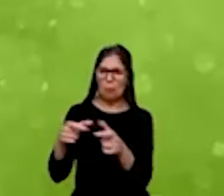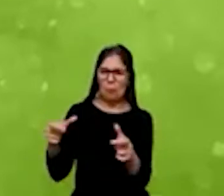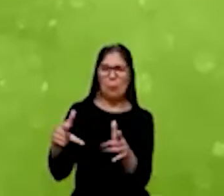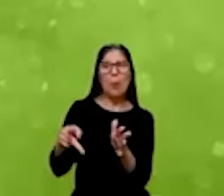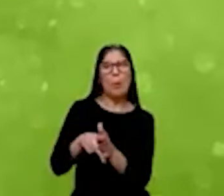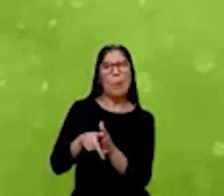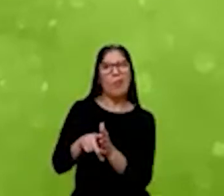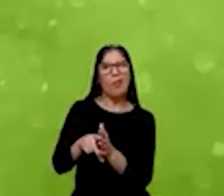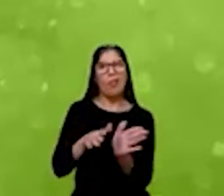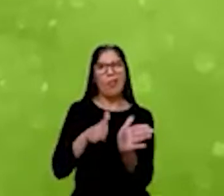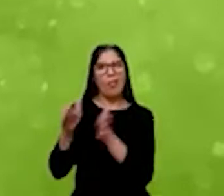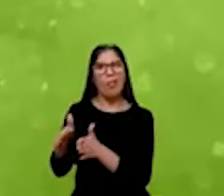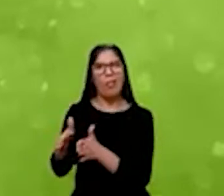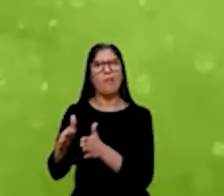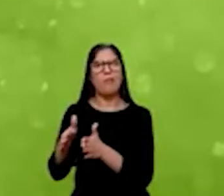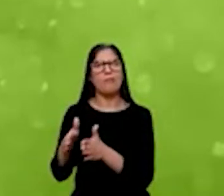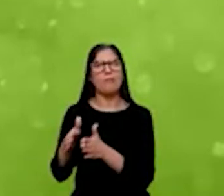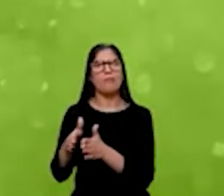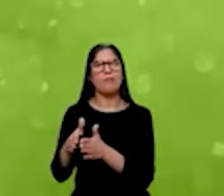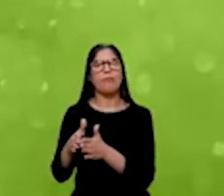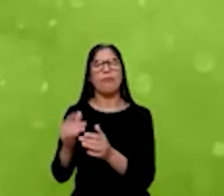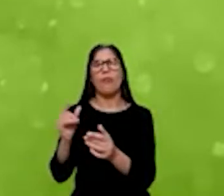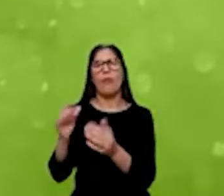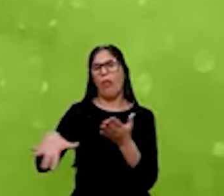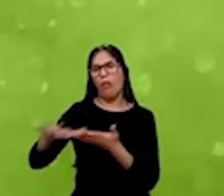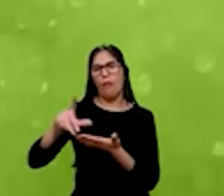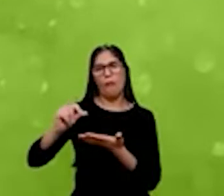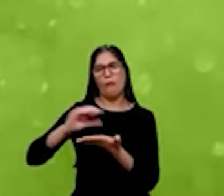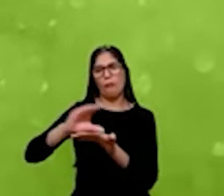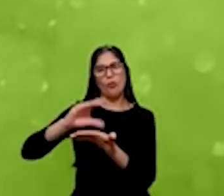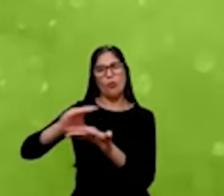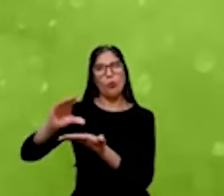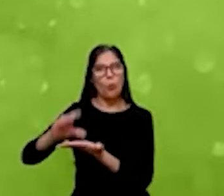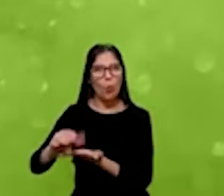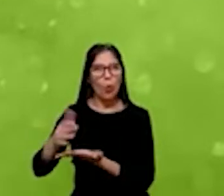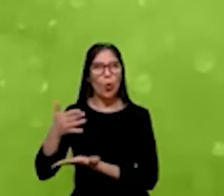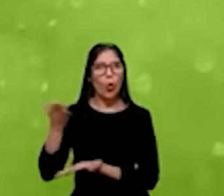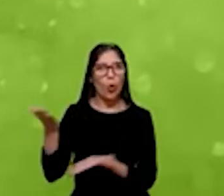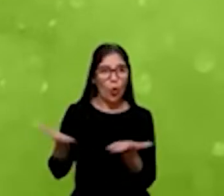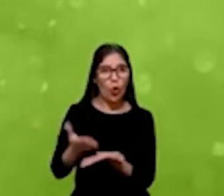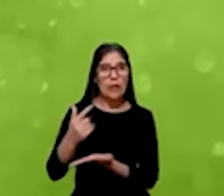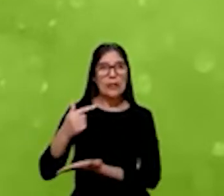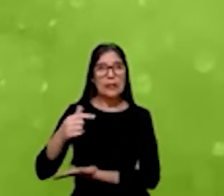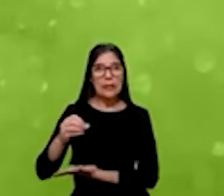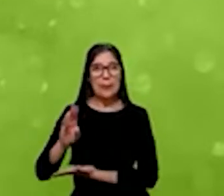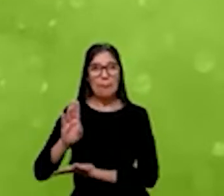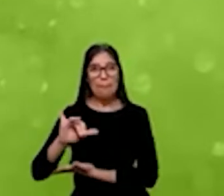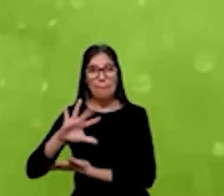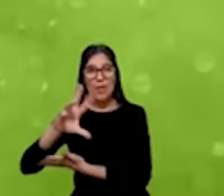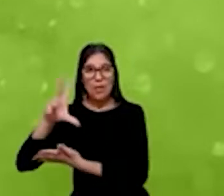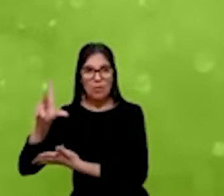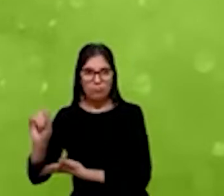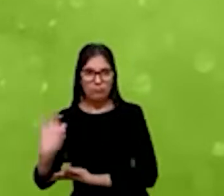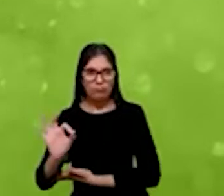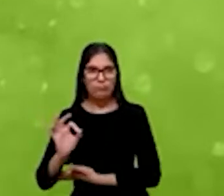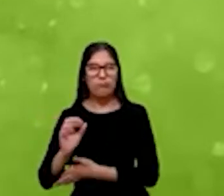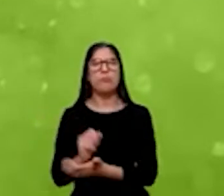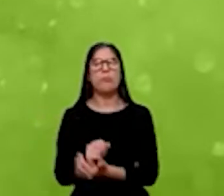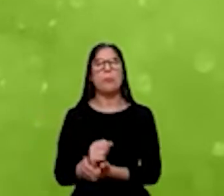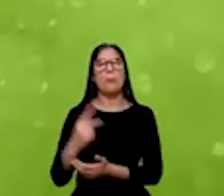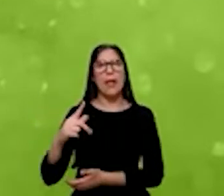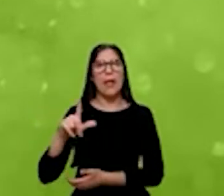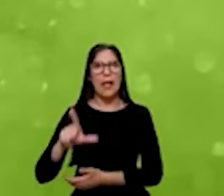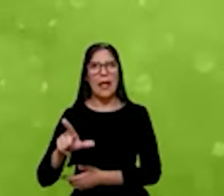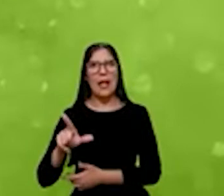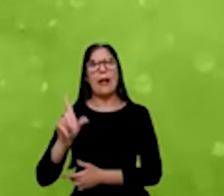parte de equity, na parte de investimentos. Uma carteira hoje em torno de 70 bilhões. Um PL, um patrimônio